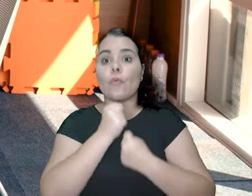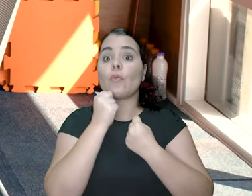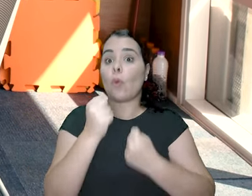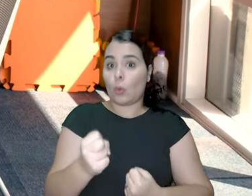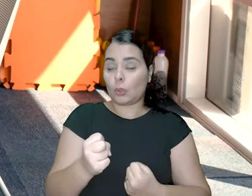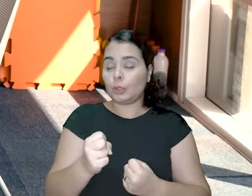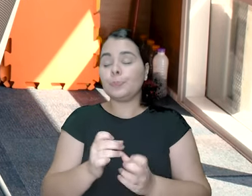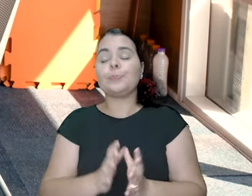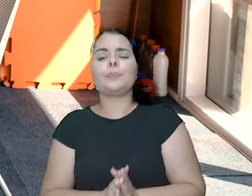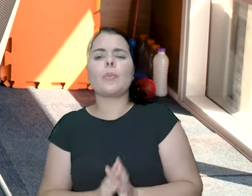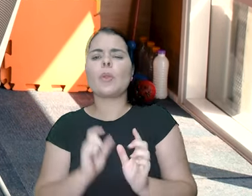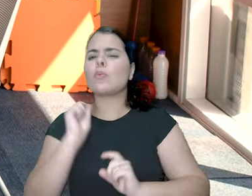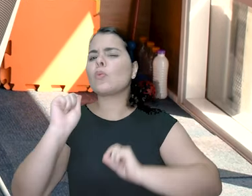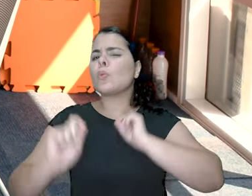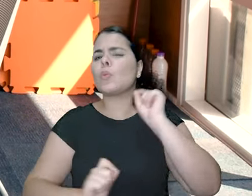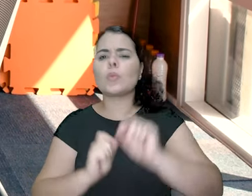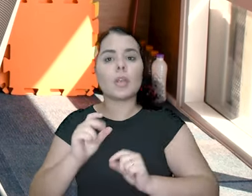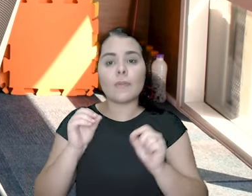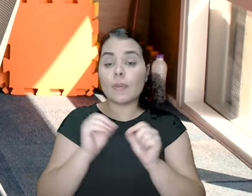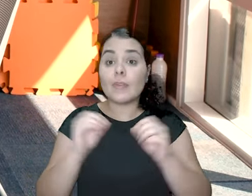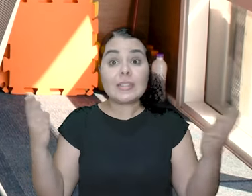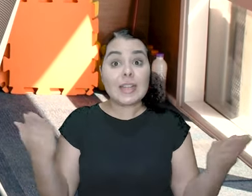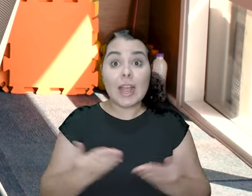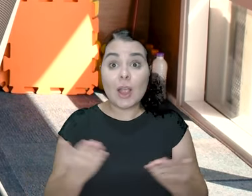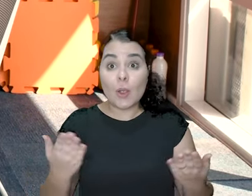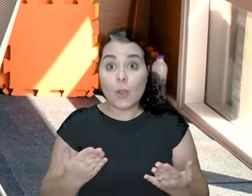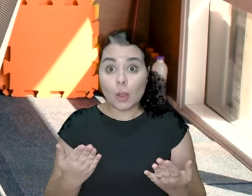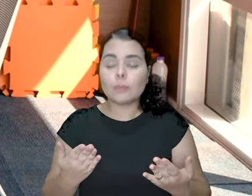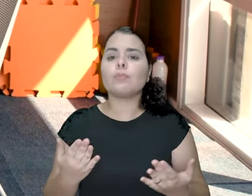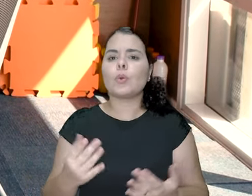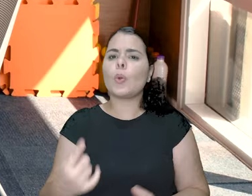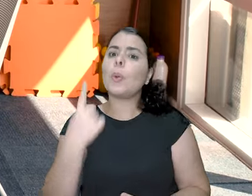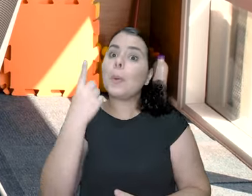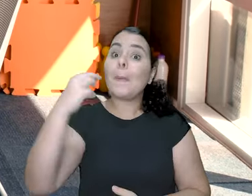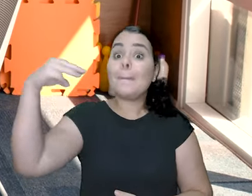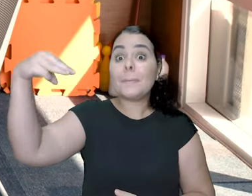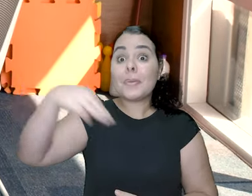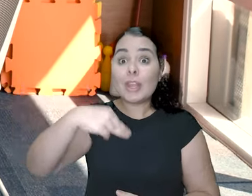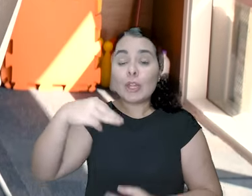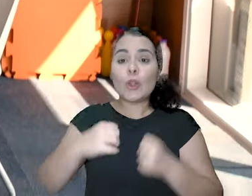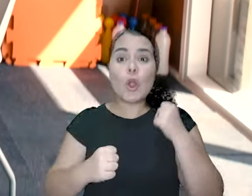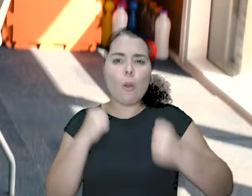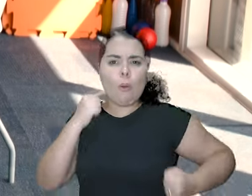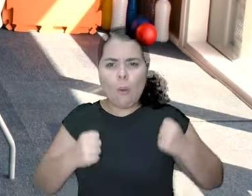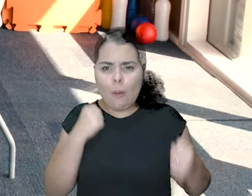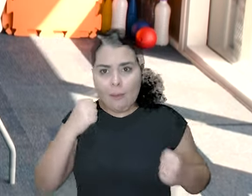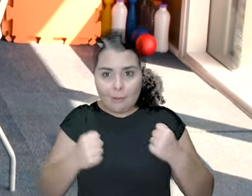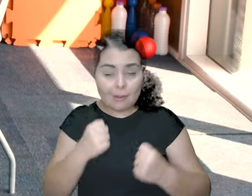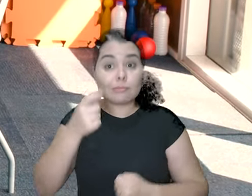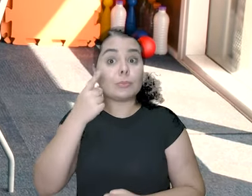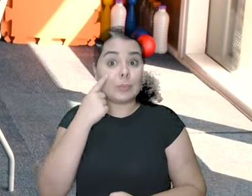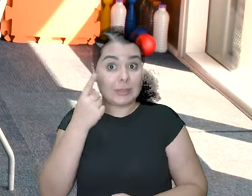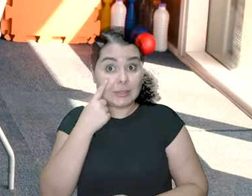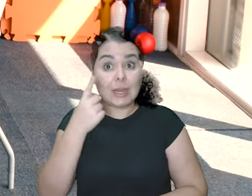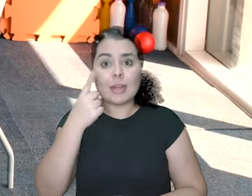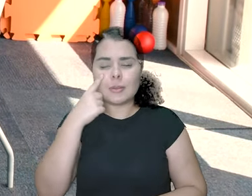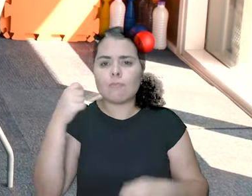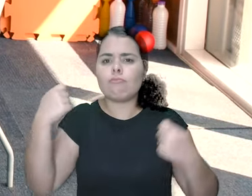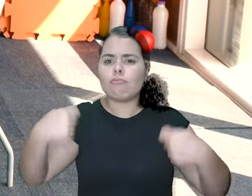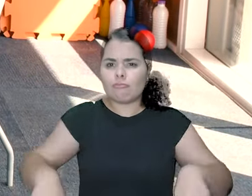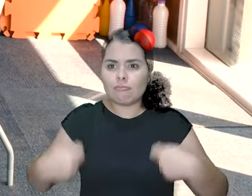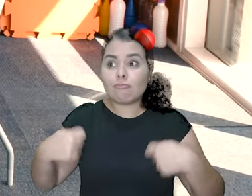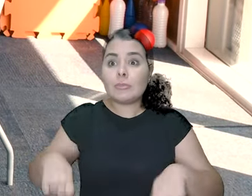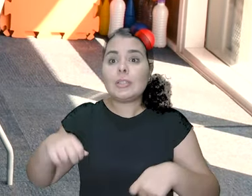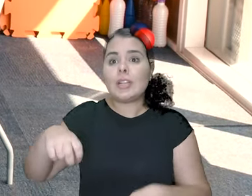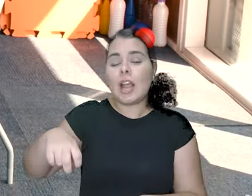forte, tá bom? Que exercício que a gente vai fazer agora? Um minuto de corrida estacionária. Presta atenção